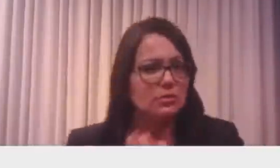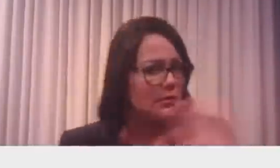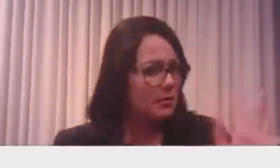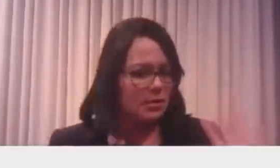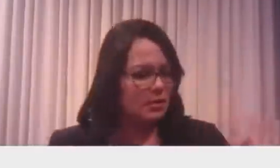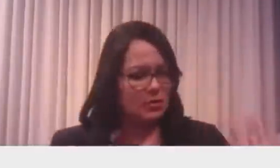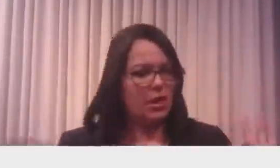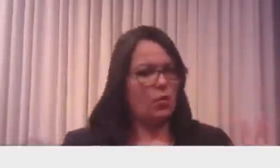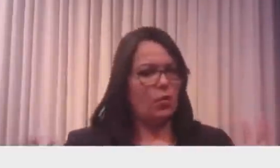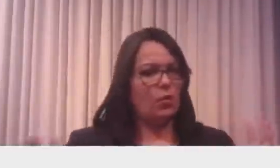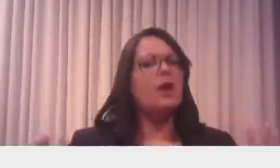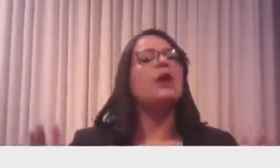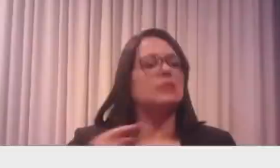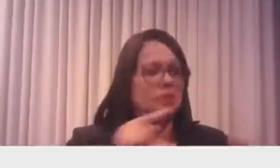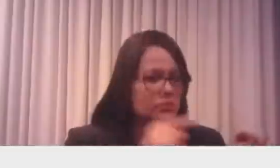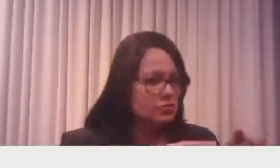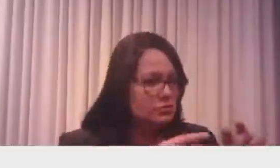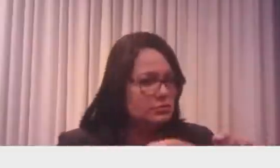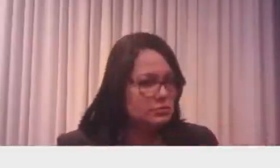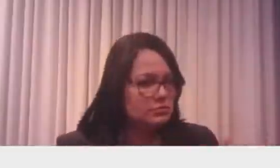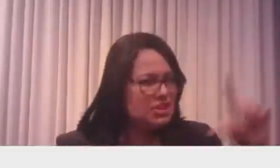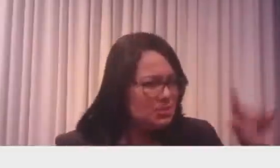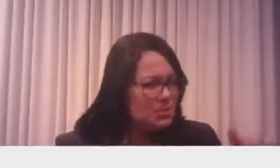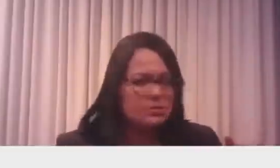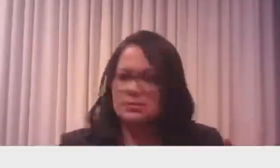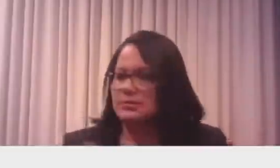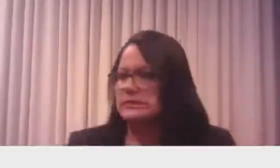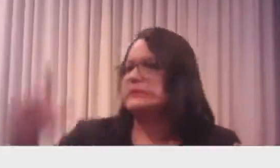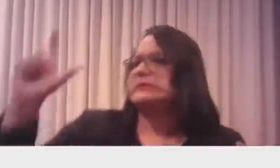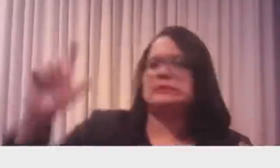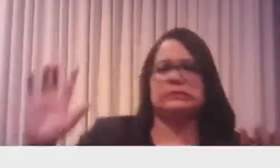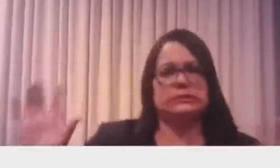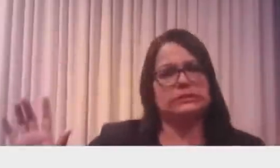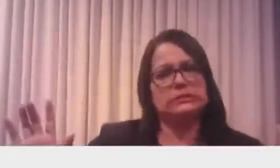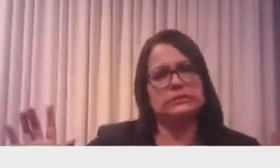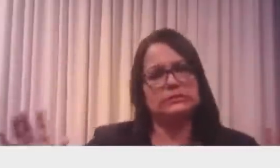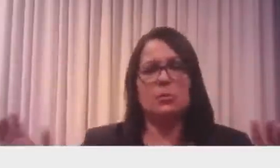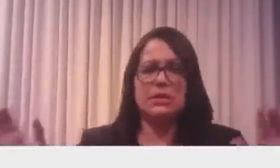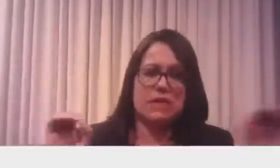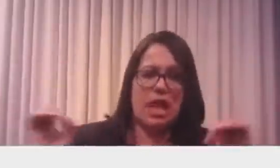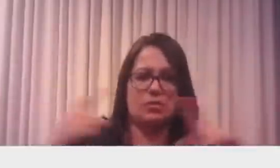Aumentou do lado aí, sim, aumentou, e tirou do outro lado. Ficou no zero a zero.